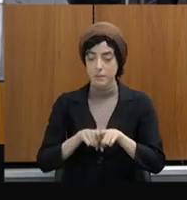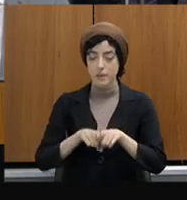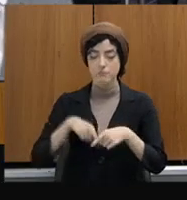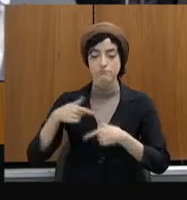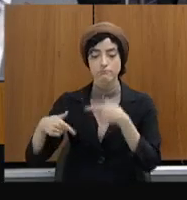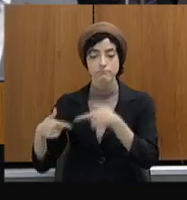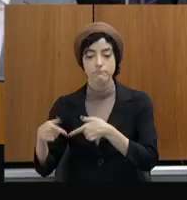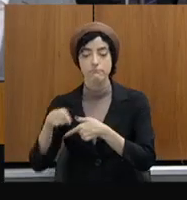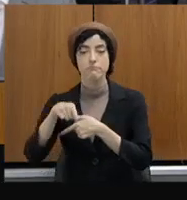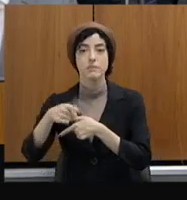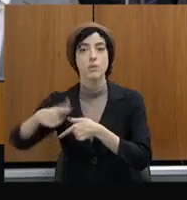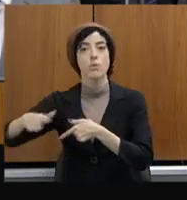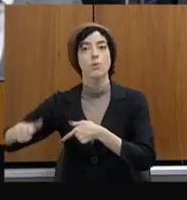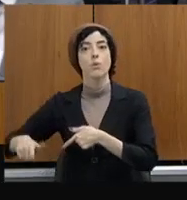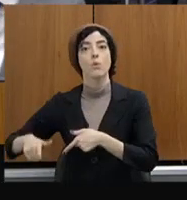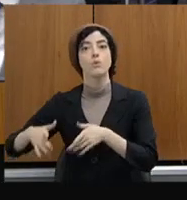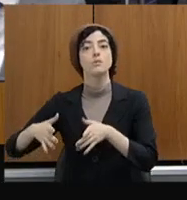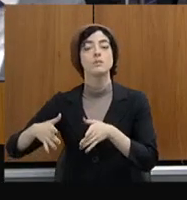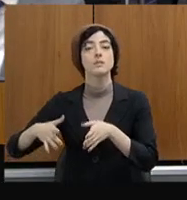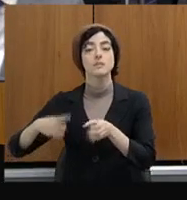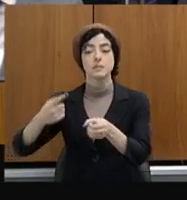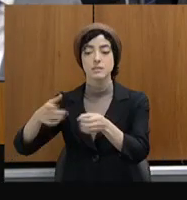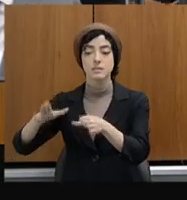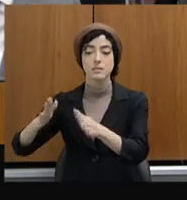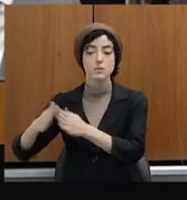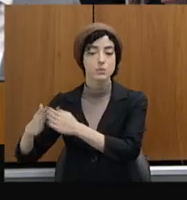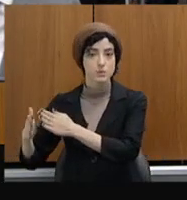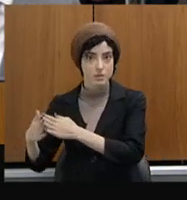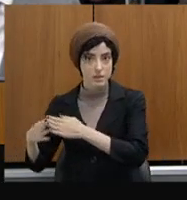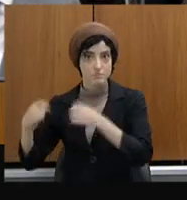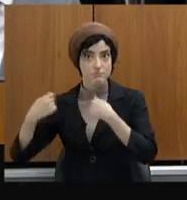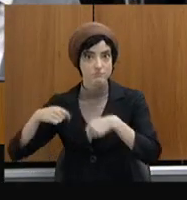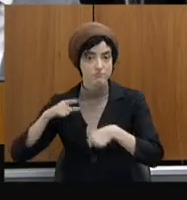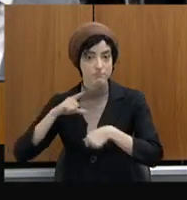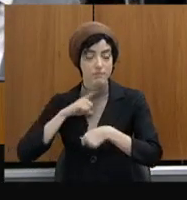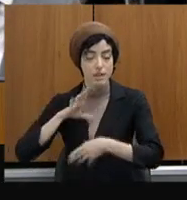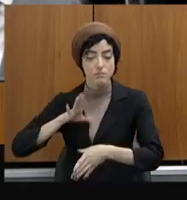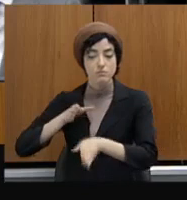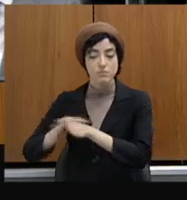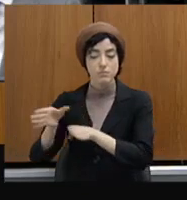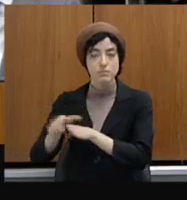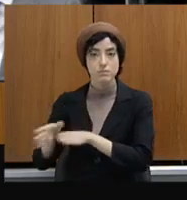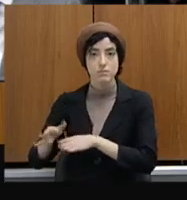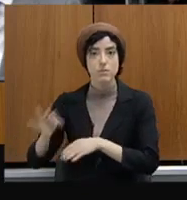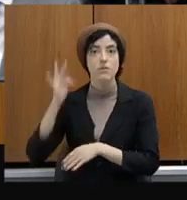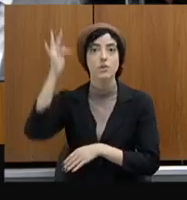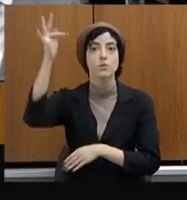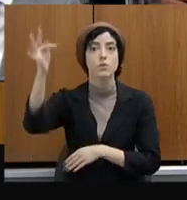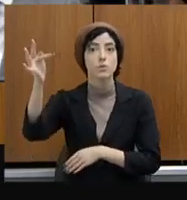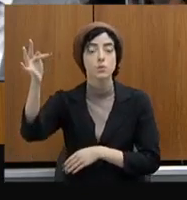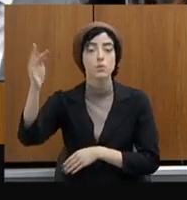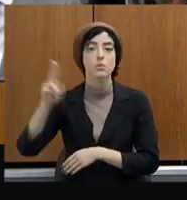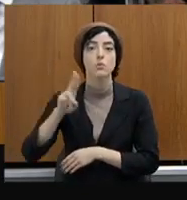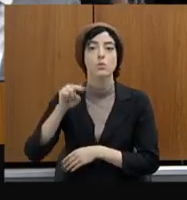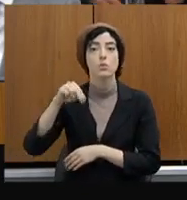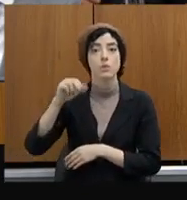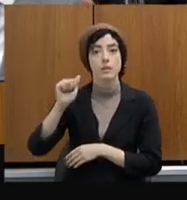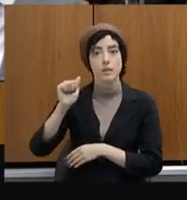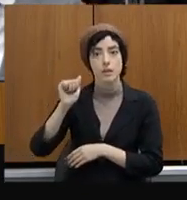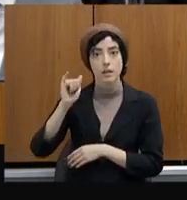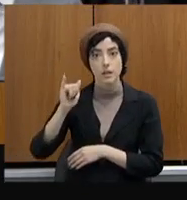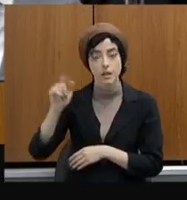desconcentração muito em breve. Teremos em Montes Claros, Unaí, Curvelo, Tioflotone, na